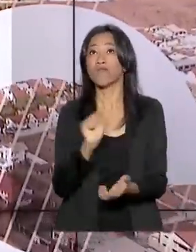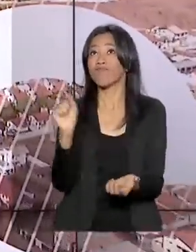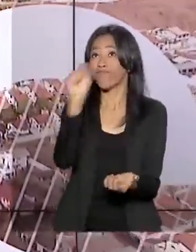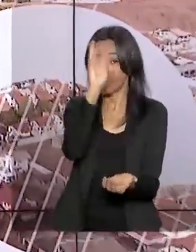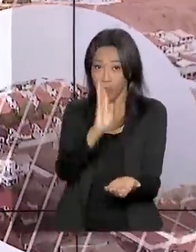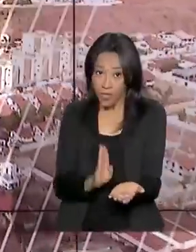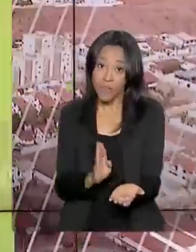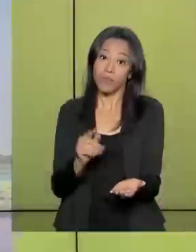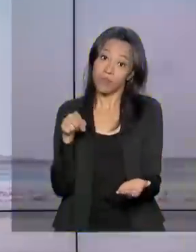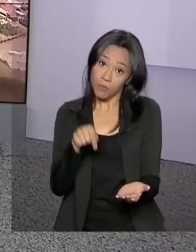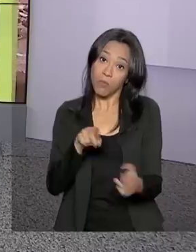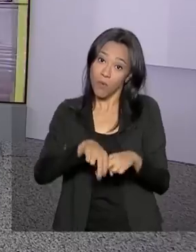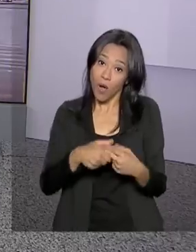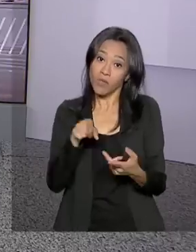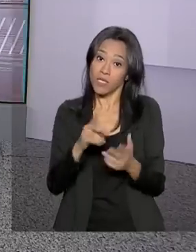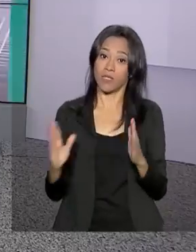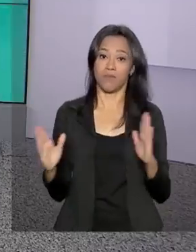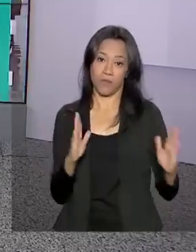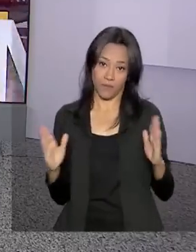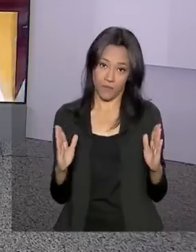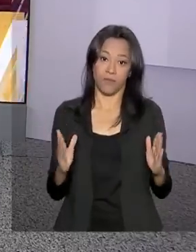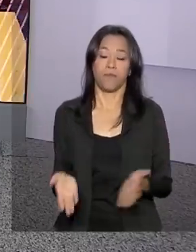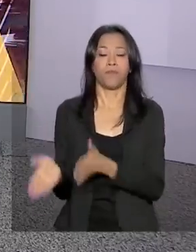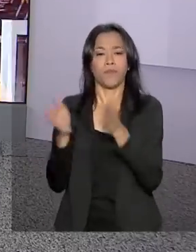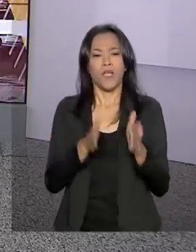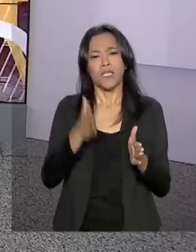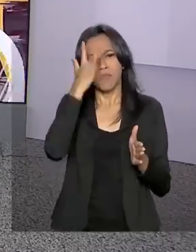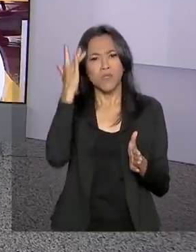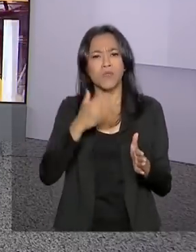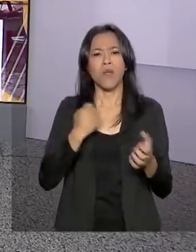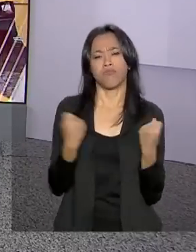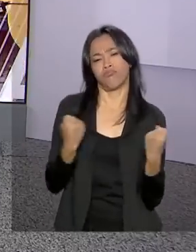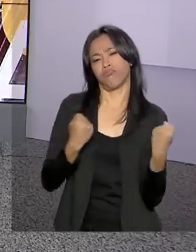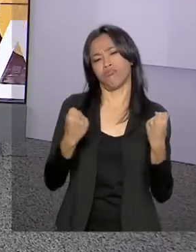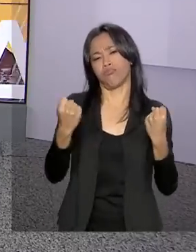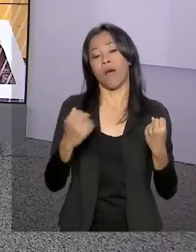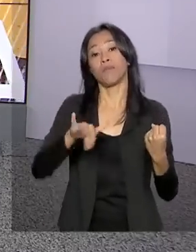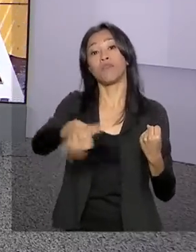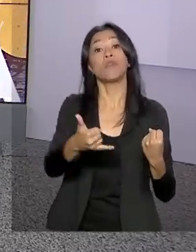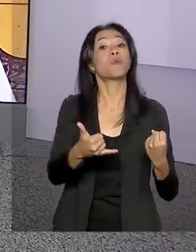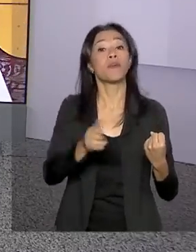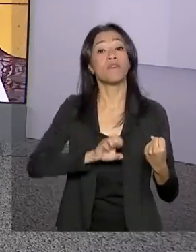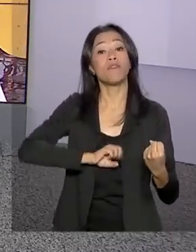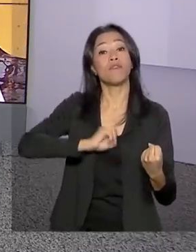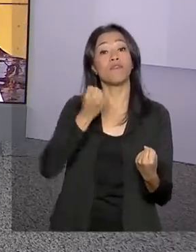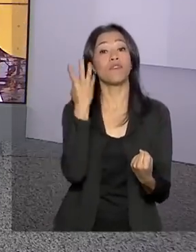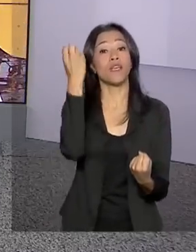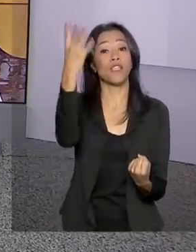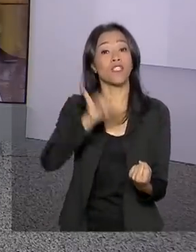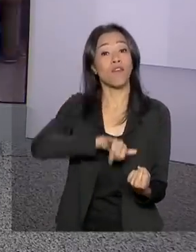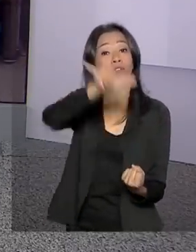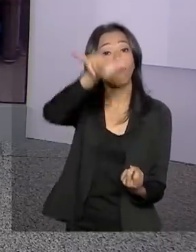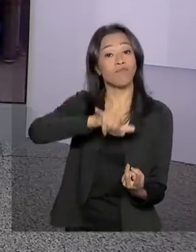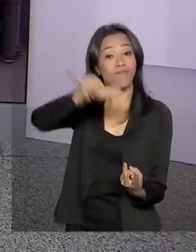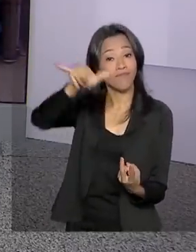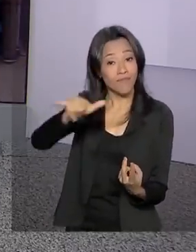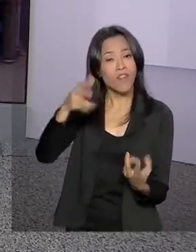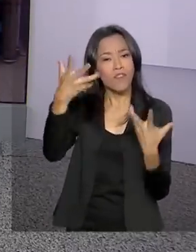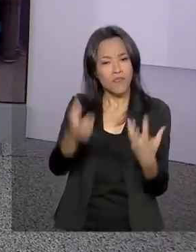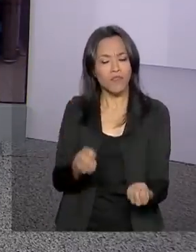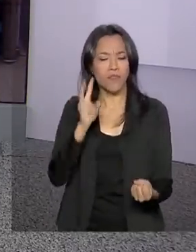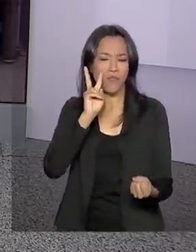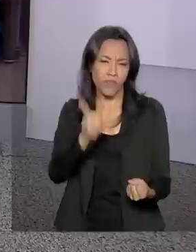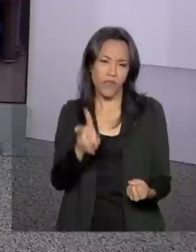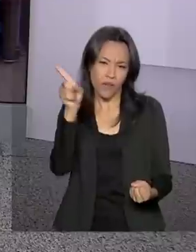o feriado prolongado. E além da estrada, muita gente aproveita para viajar de avião. Vamos então direto ao Rio de Janeiro saber agora como vai ser a